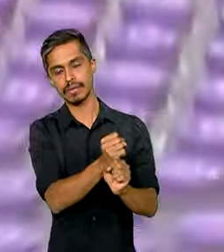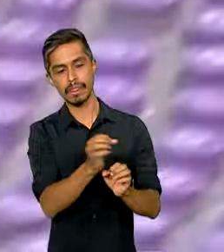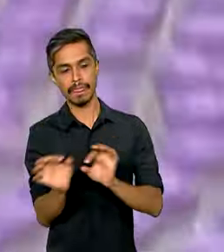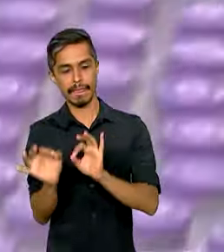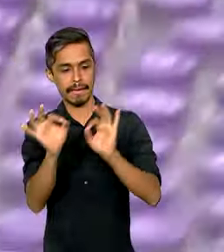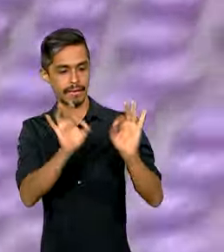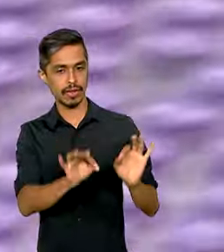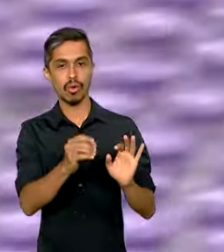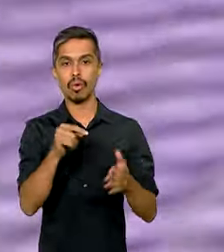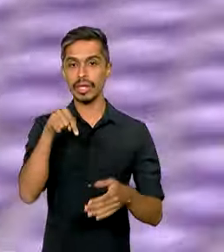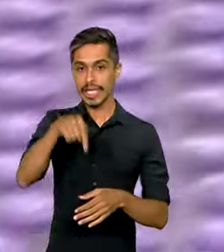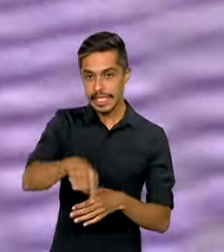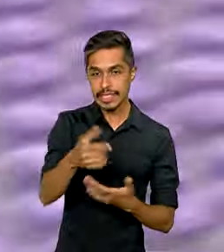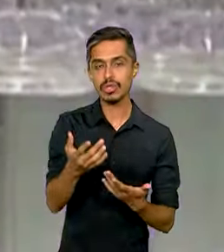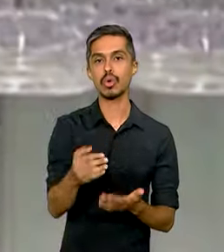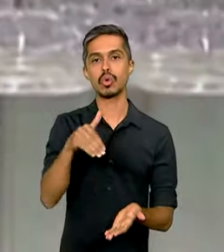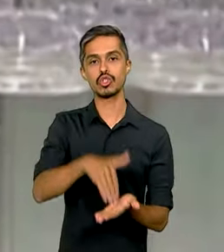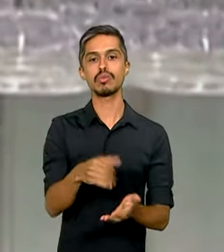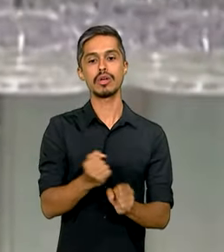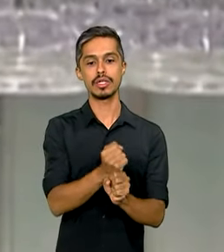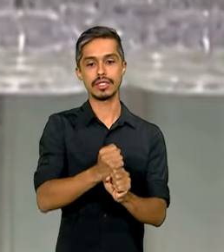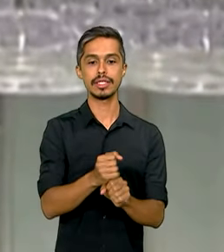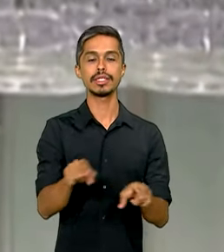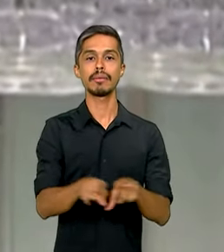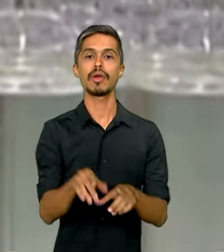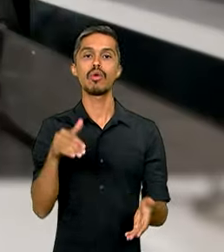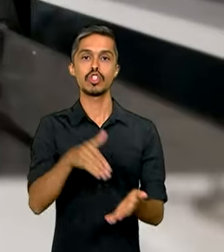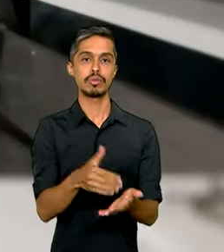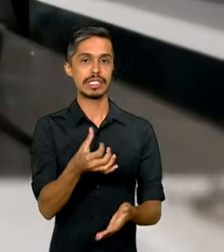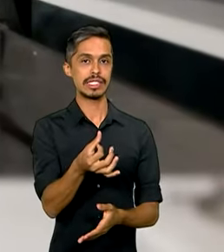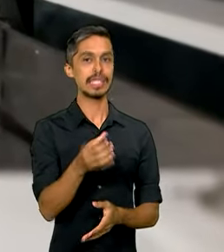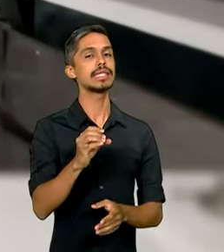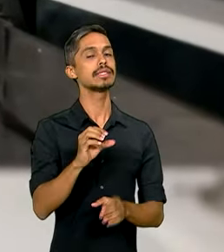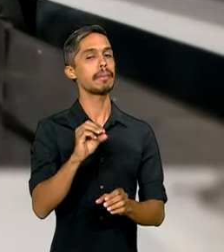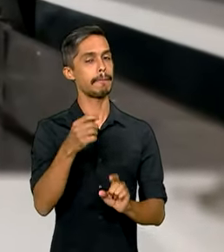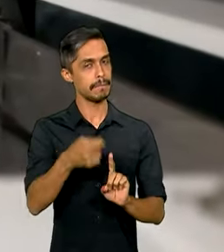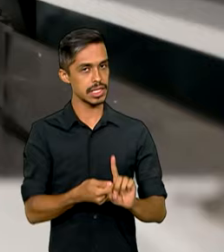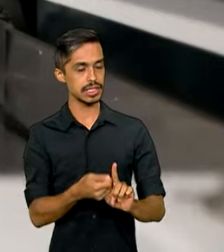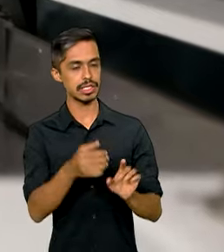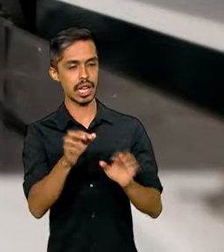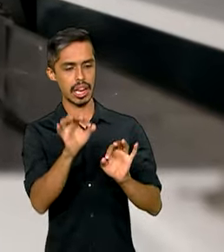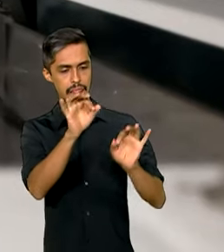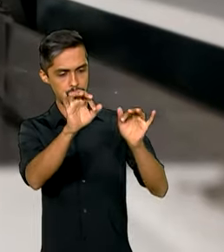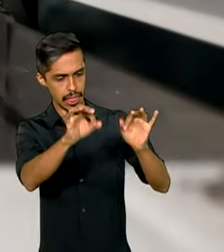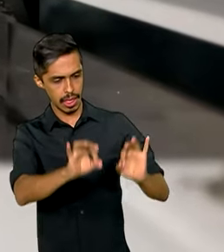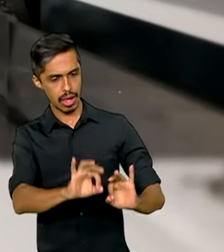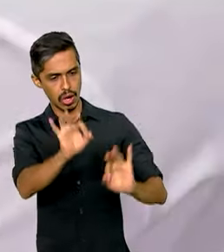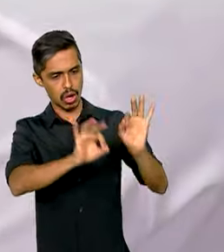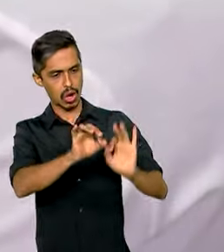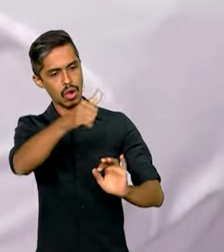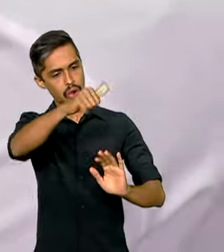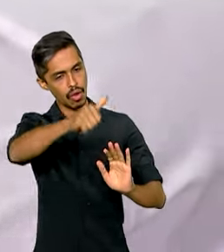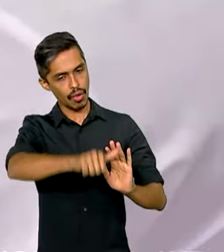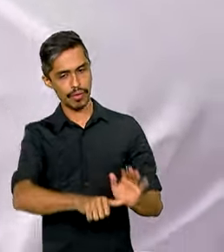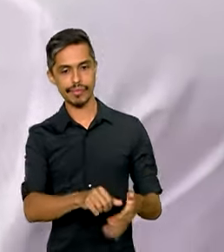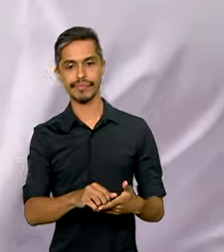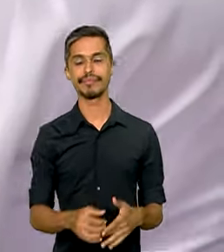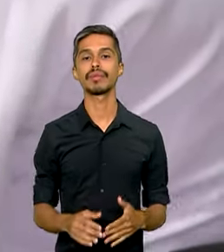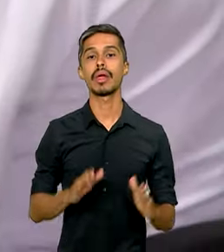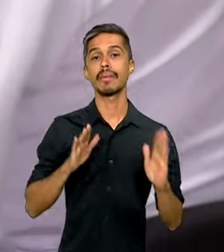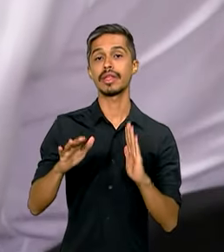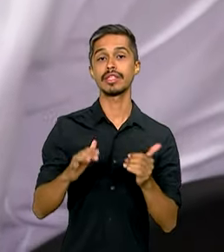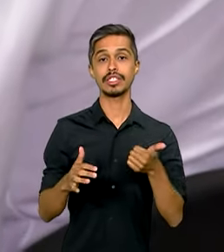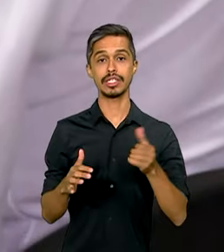para o último ano e também os últimos seis meses. A faixa etária de 10 a 14